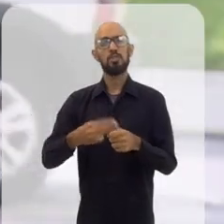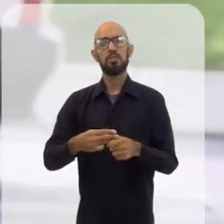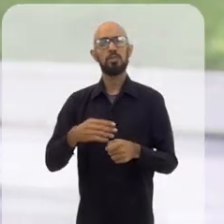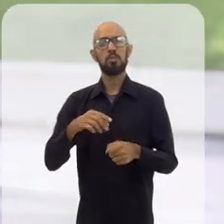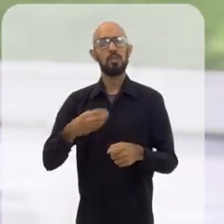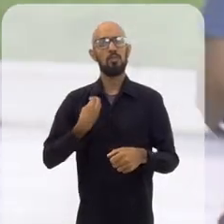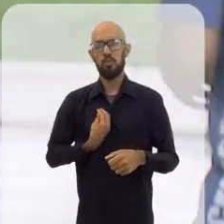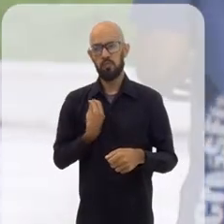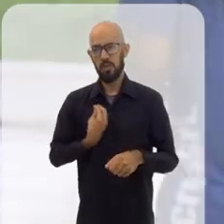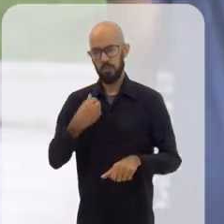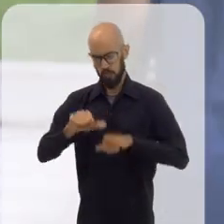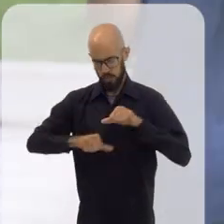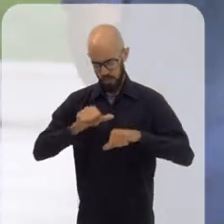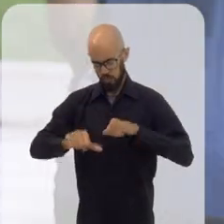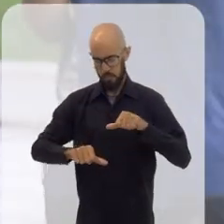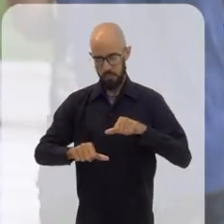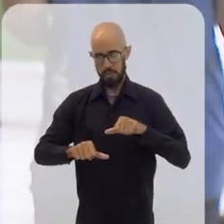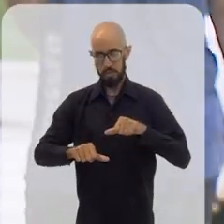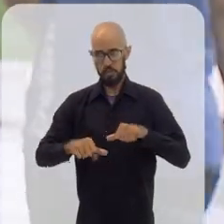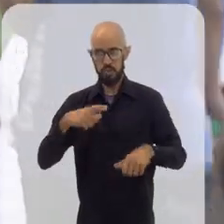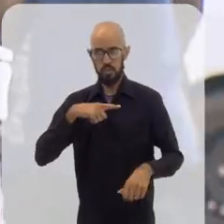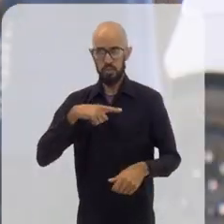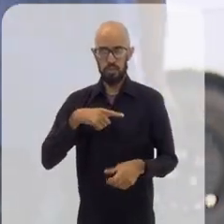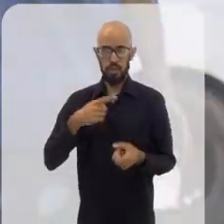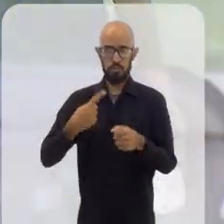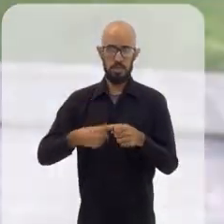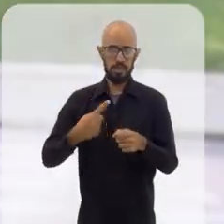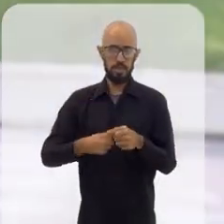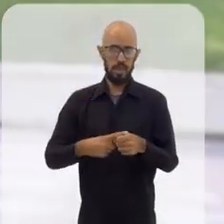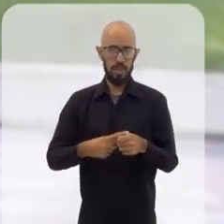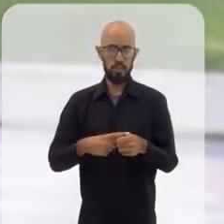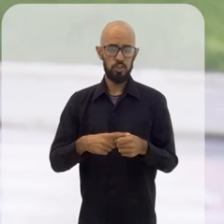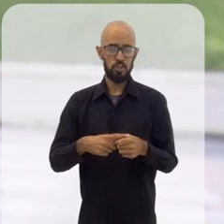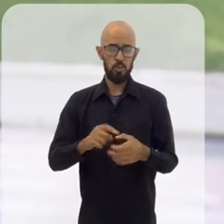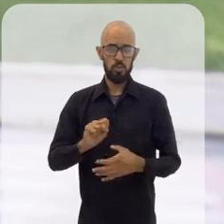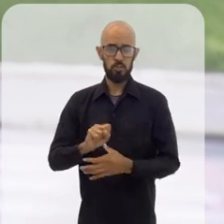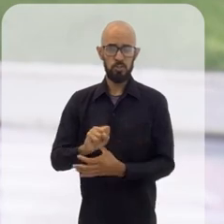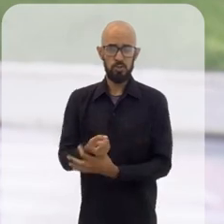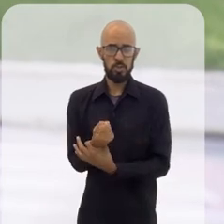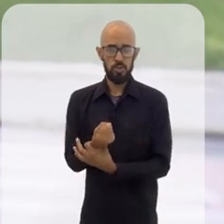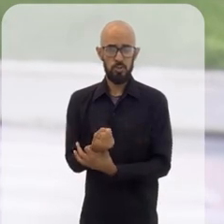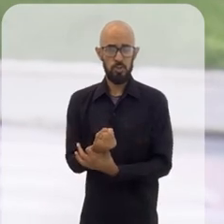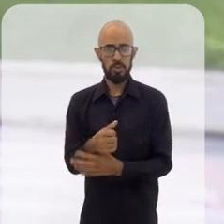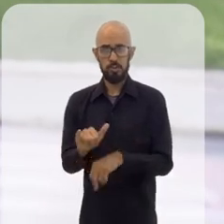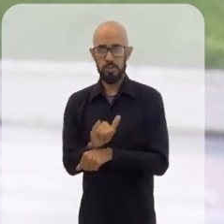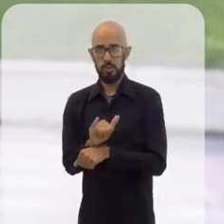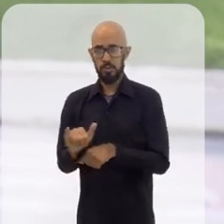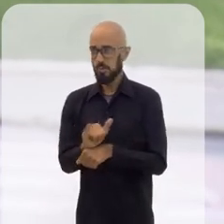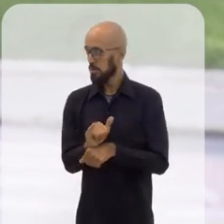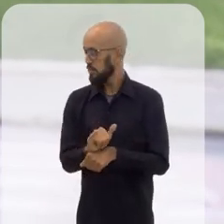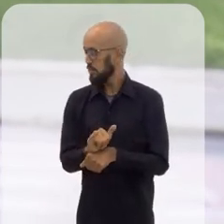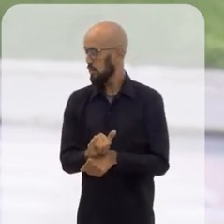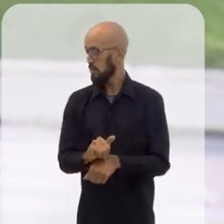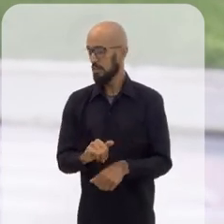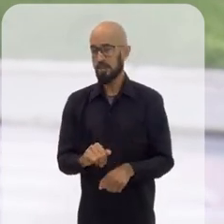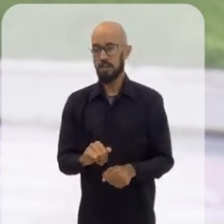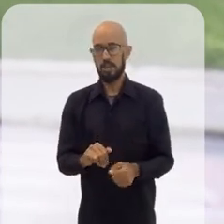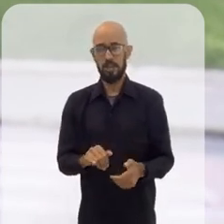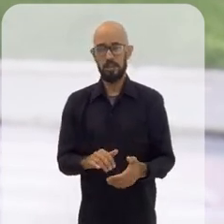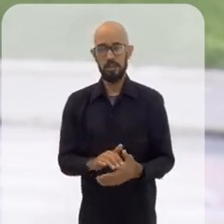Itaperuna é um povo que está vivendo num momento de transformação. Nós temos uma cidade que tem uma segurança